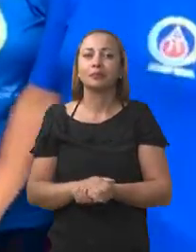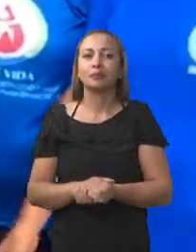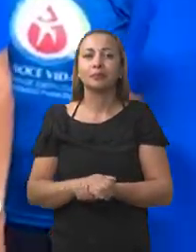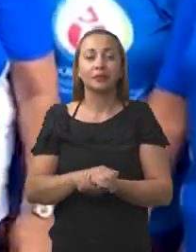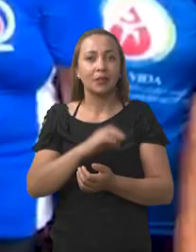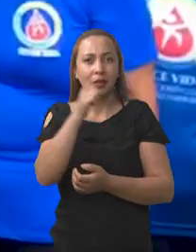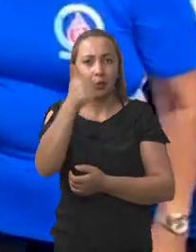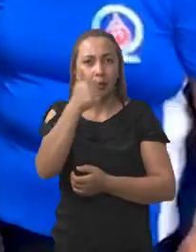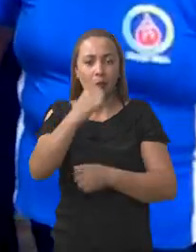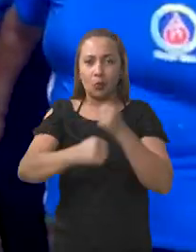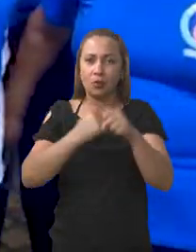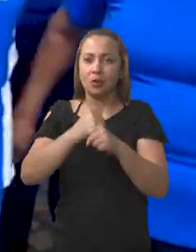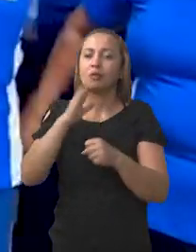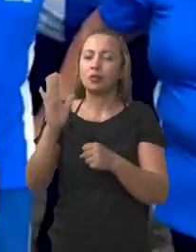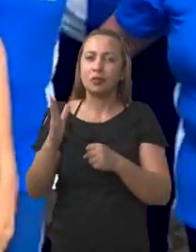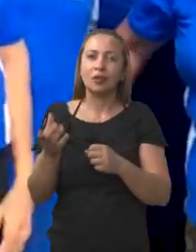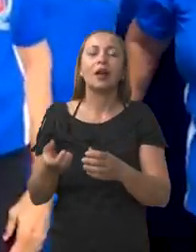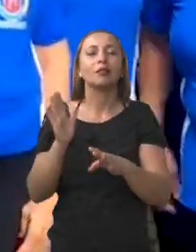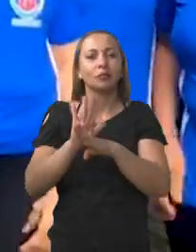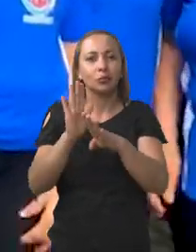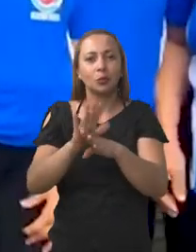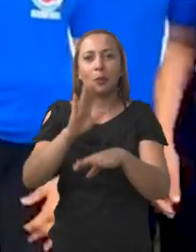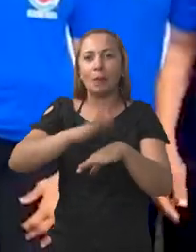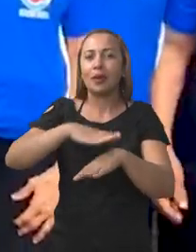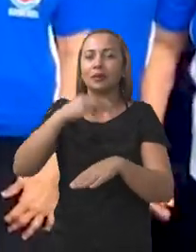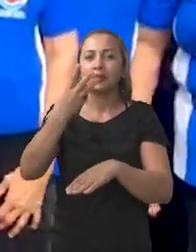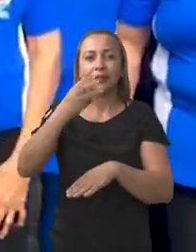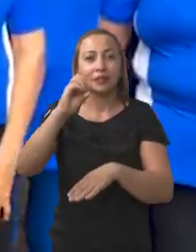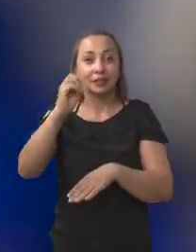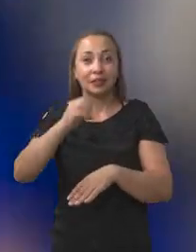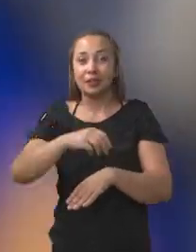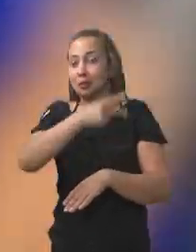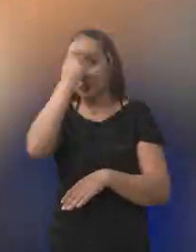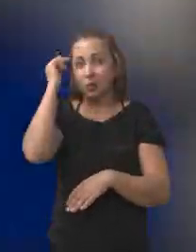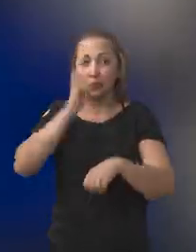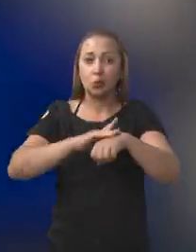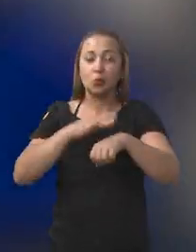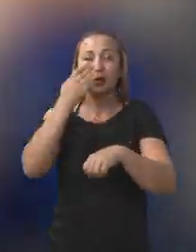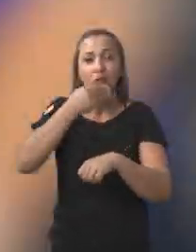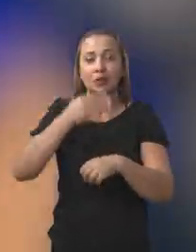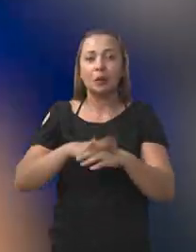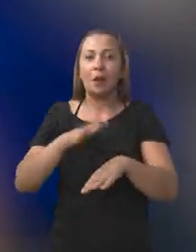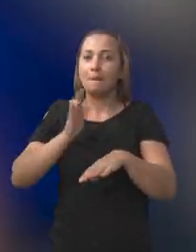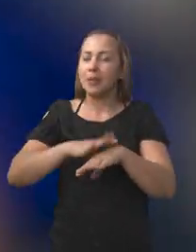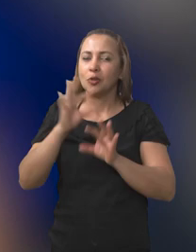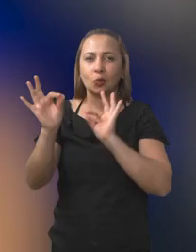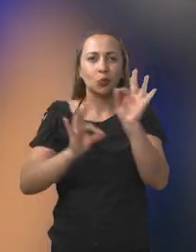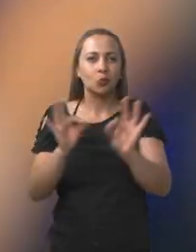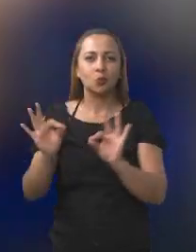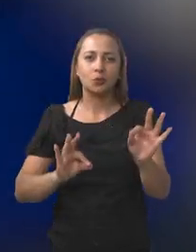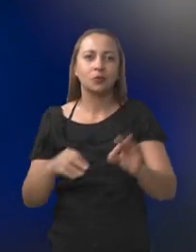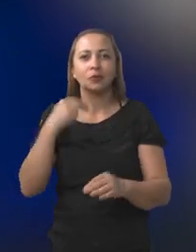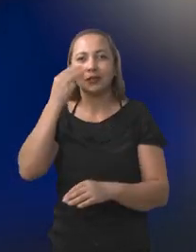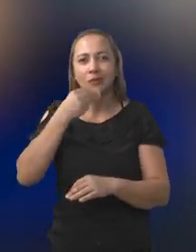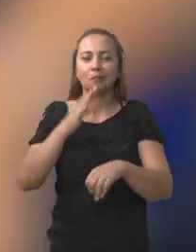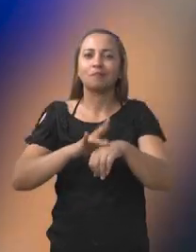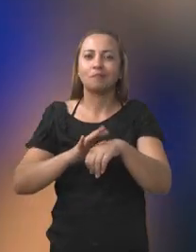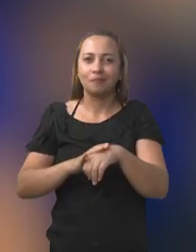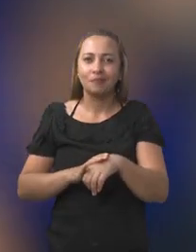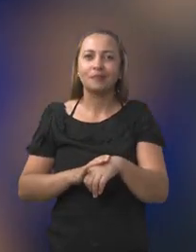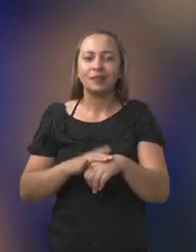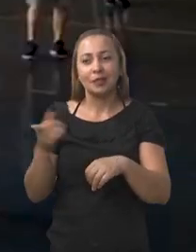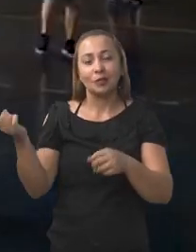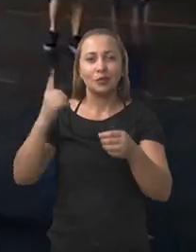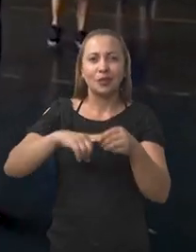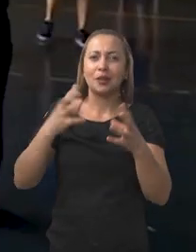atendemos mais de 300 diabéticos aqui no programa. O maior impacto, com certeza, é o controle da diabetes. Eles chegam para a